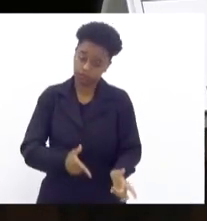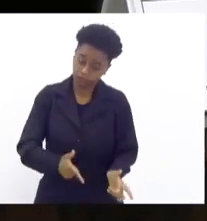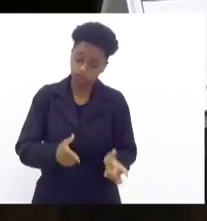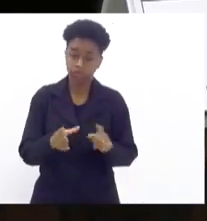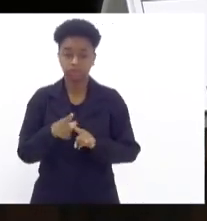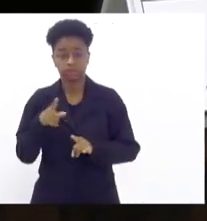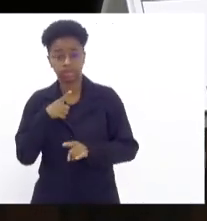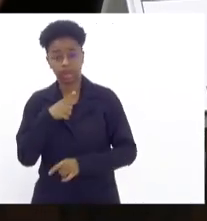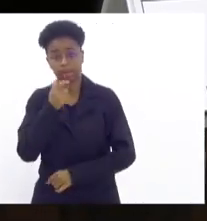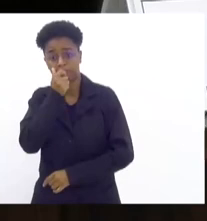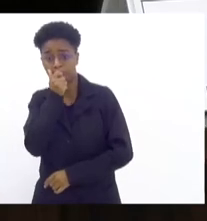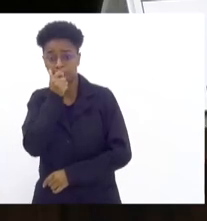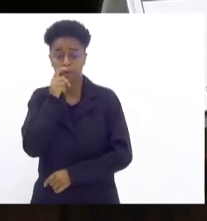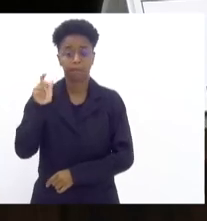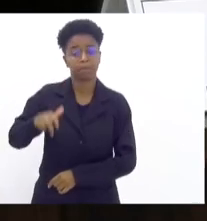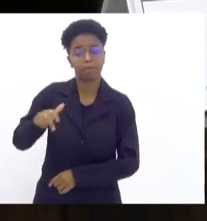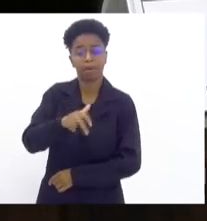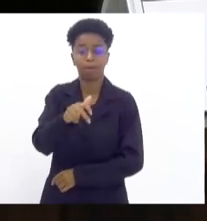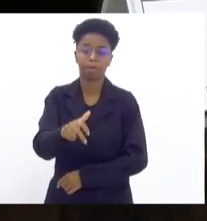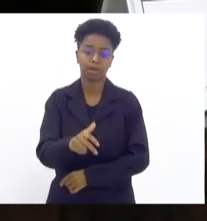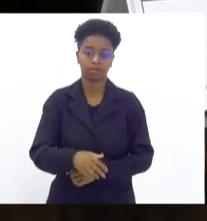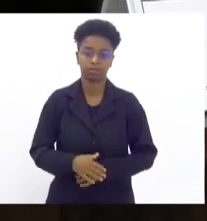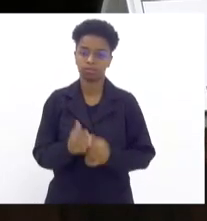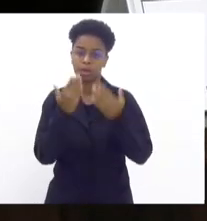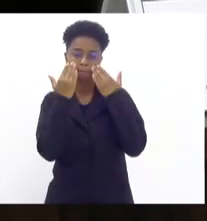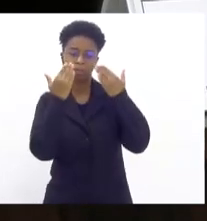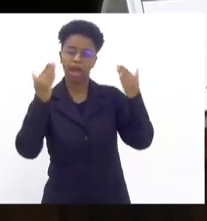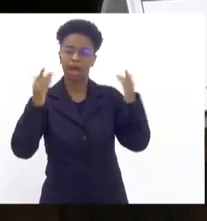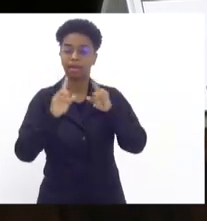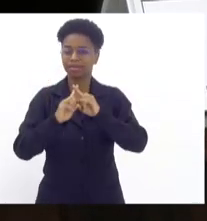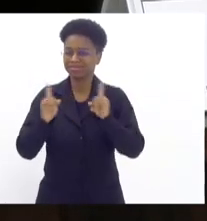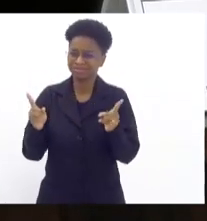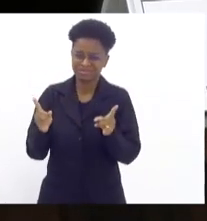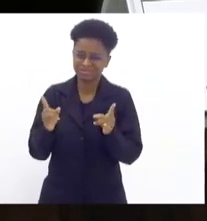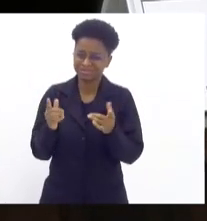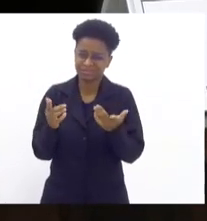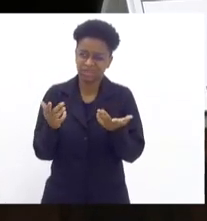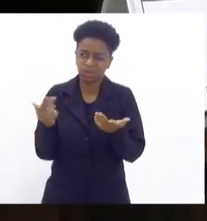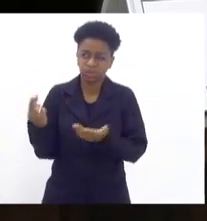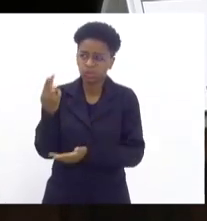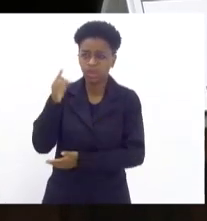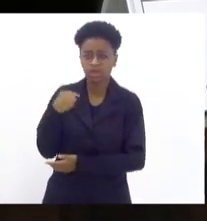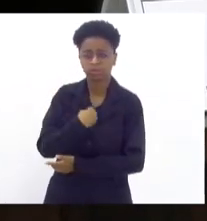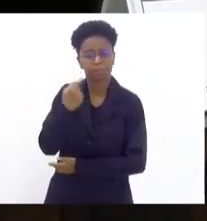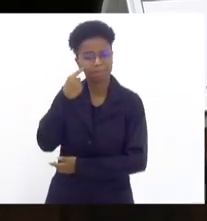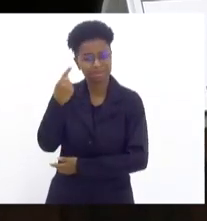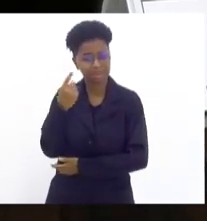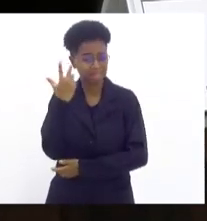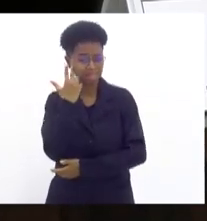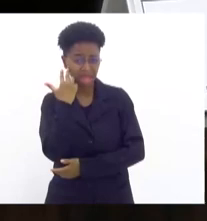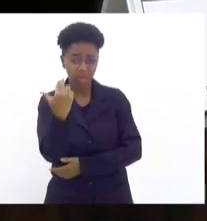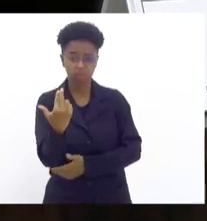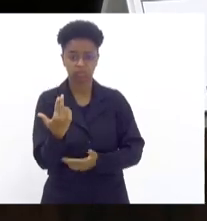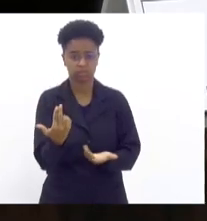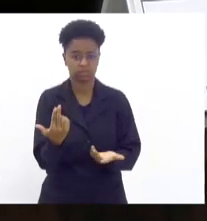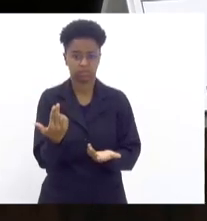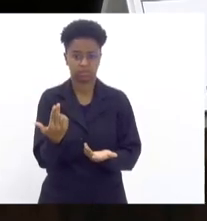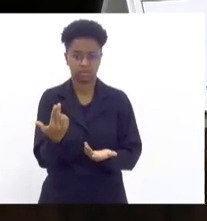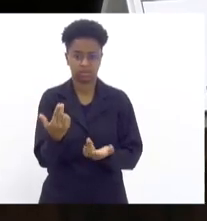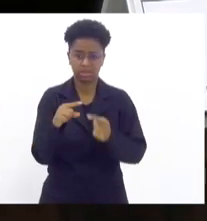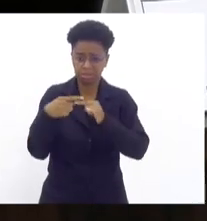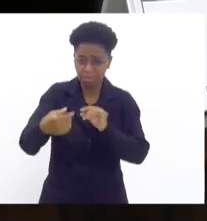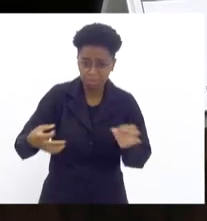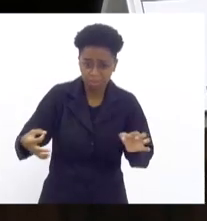radinho lá circulando ostensivamente. Agora, não é possível acharmos que é natural que é o término de uma